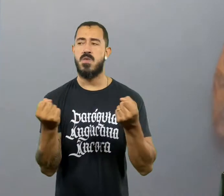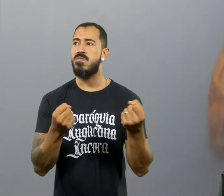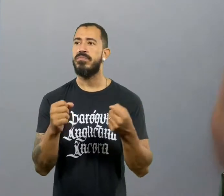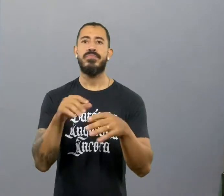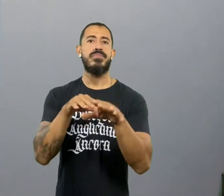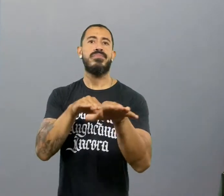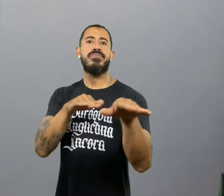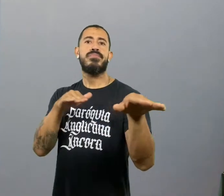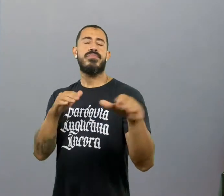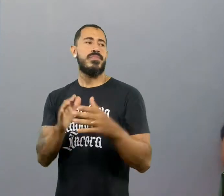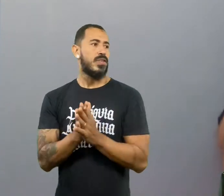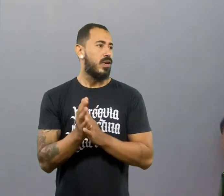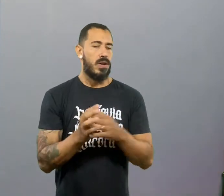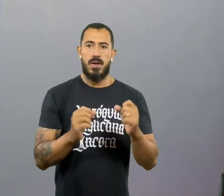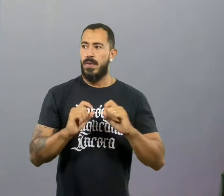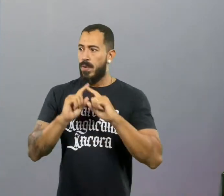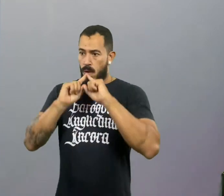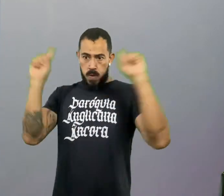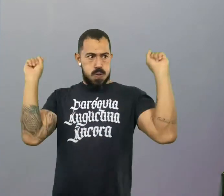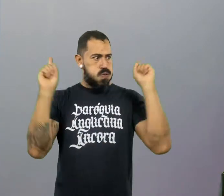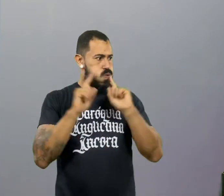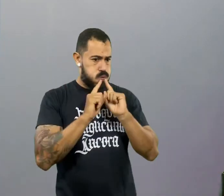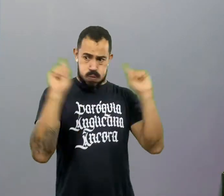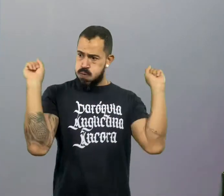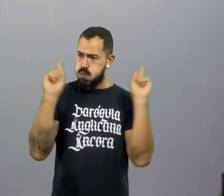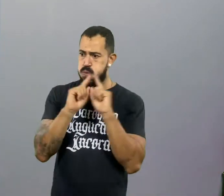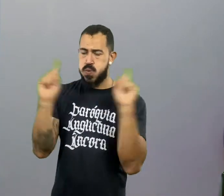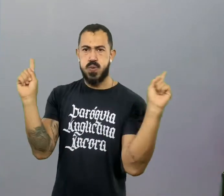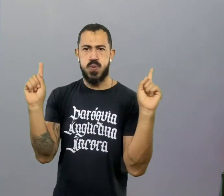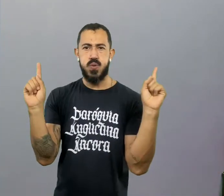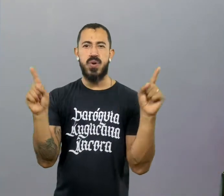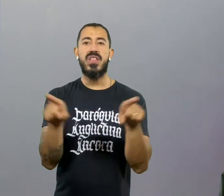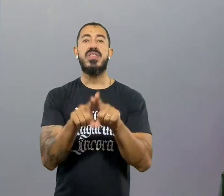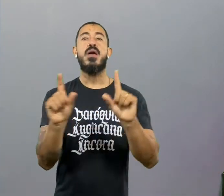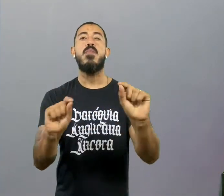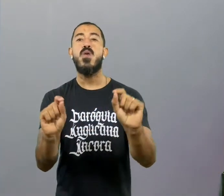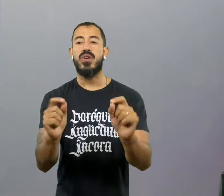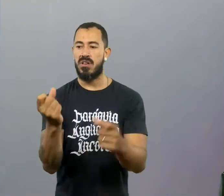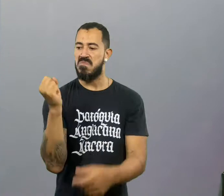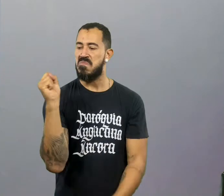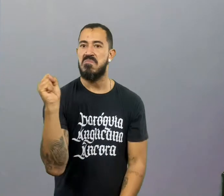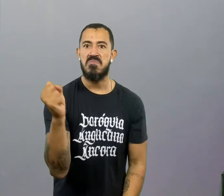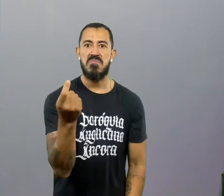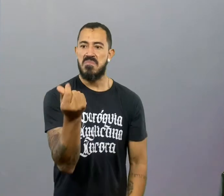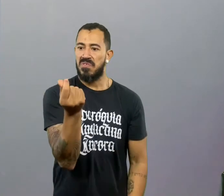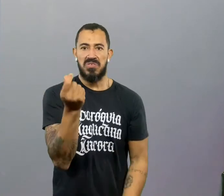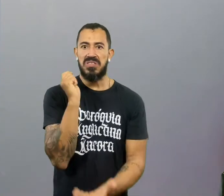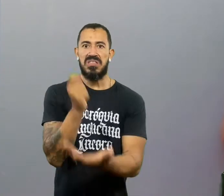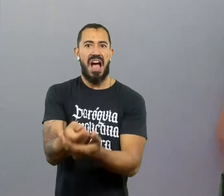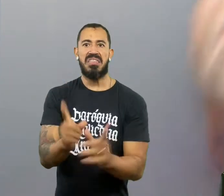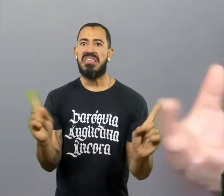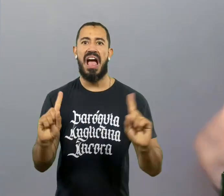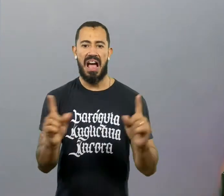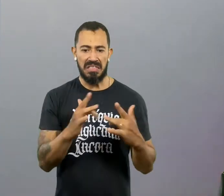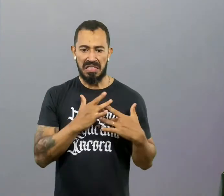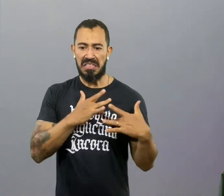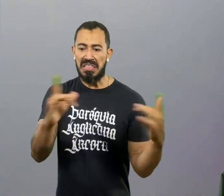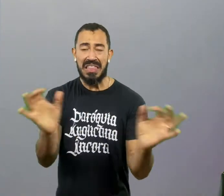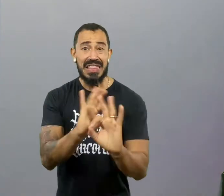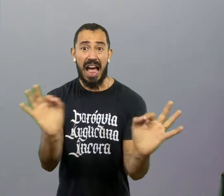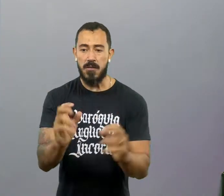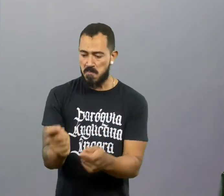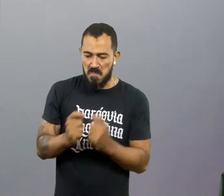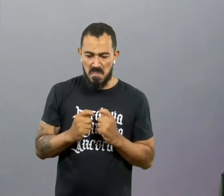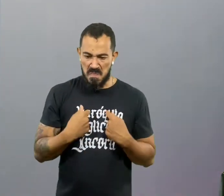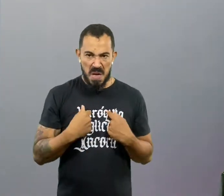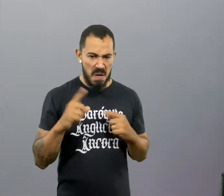ele fica tomado de ira. É óbvio que isso é uma péssima decisão. A mesquinharia, a mesquinharia que a não é capaz de doar para as pessoas.